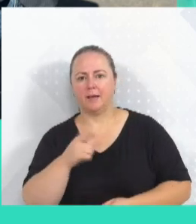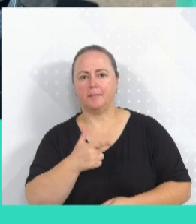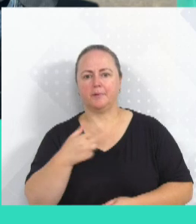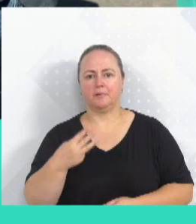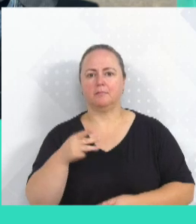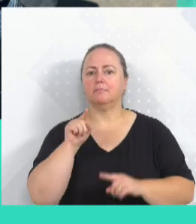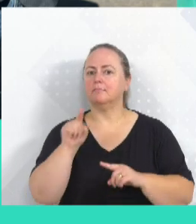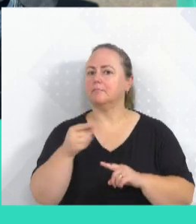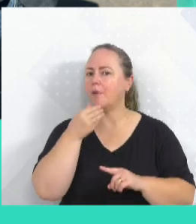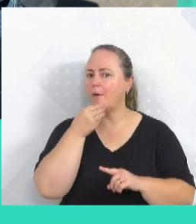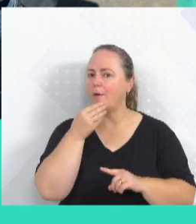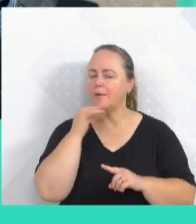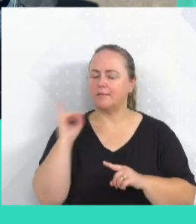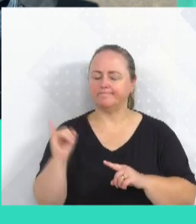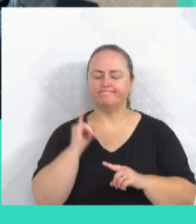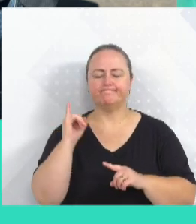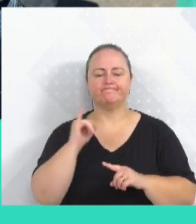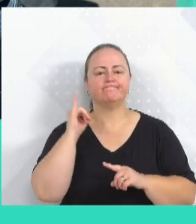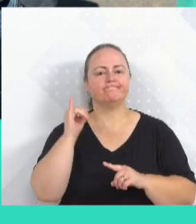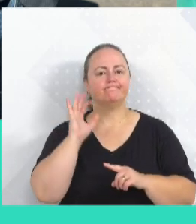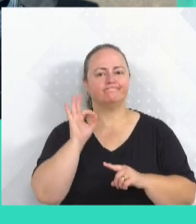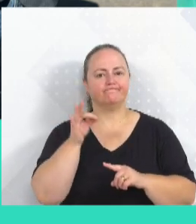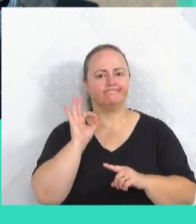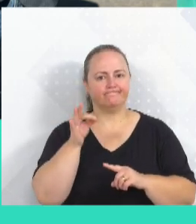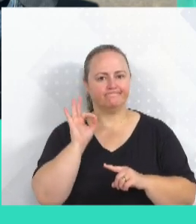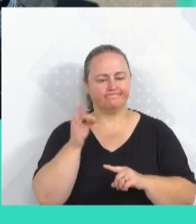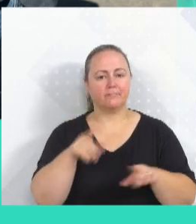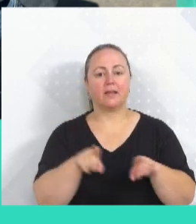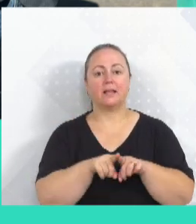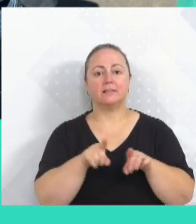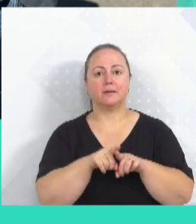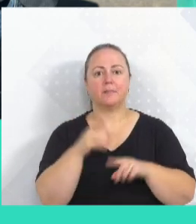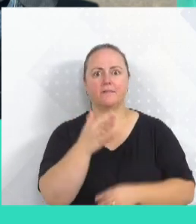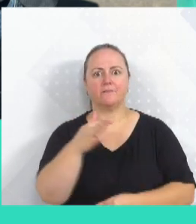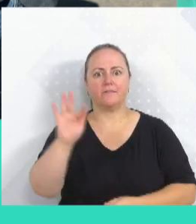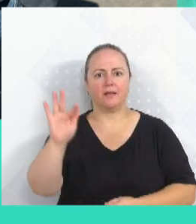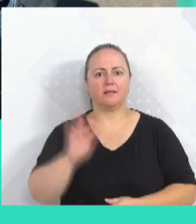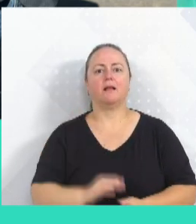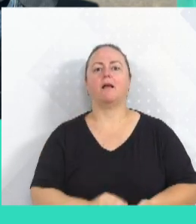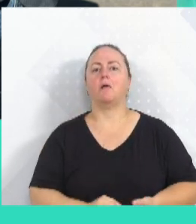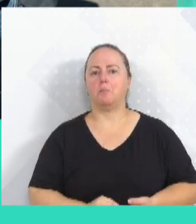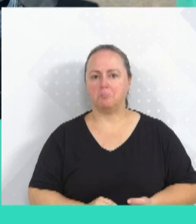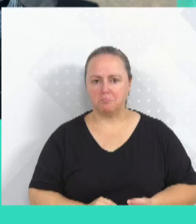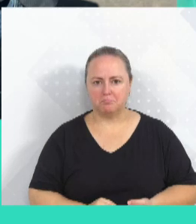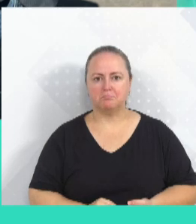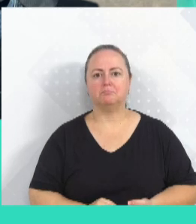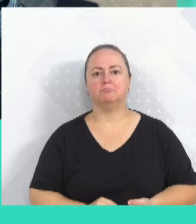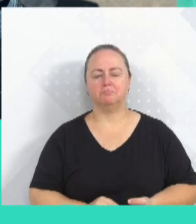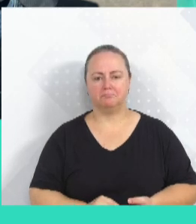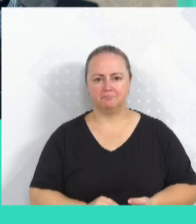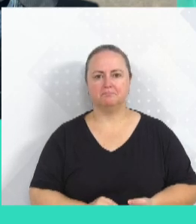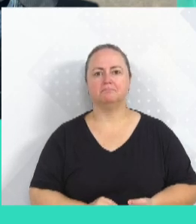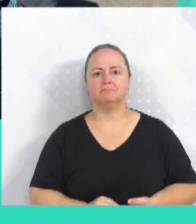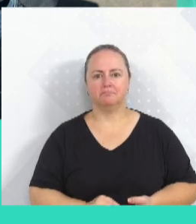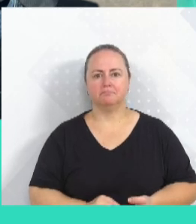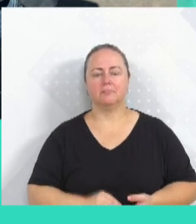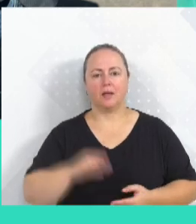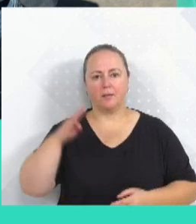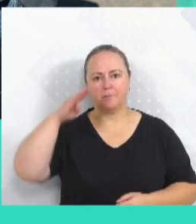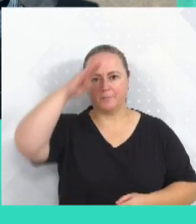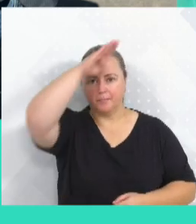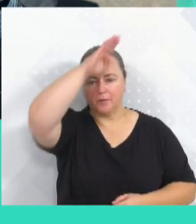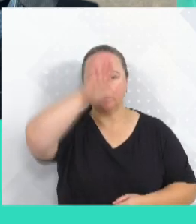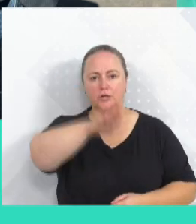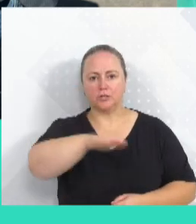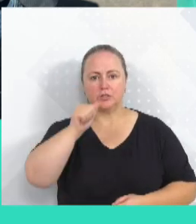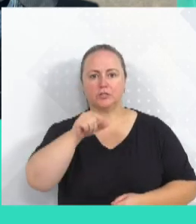importante, e o quanto esse cidadão foi importante também a nível federal. Quando o Bolsonaro chamou ele para trabalhar, ele tem 42